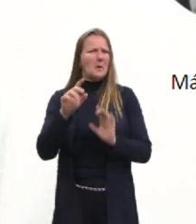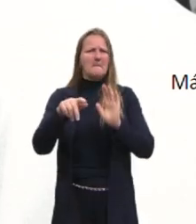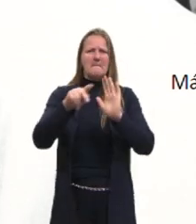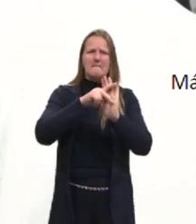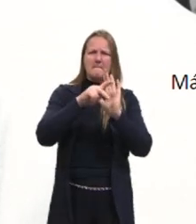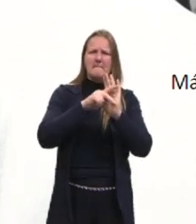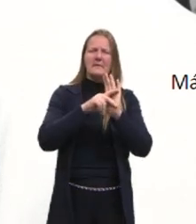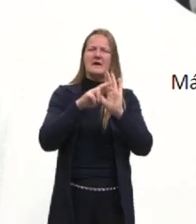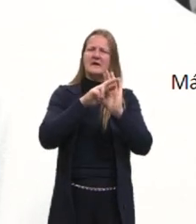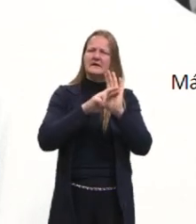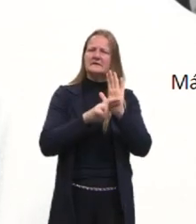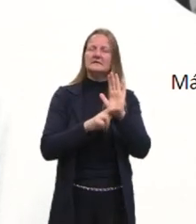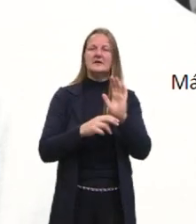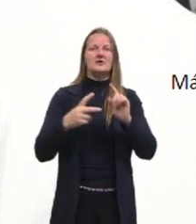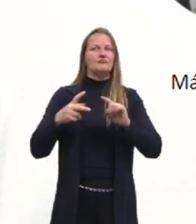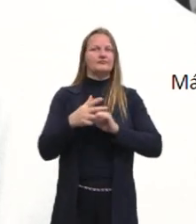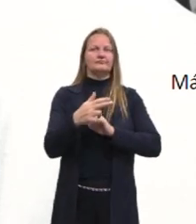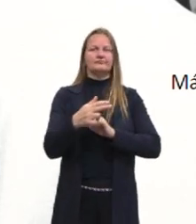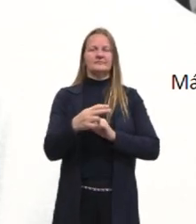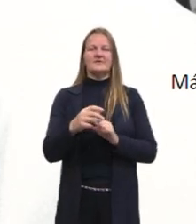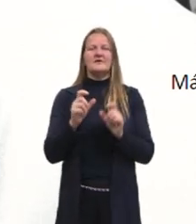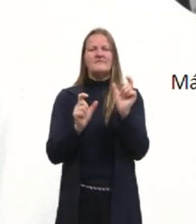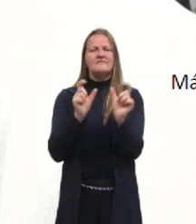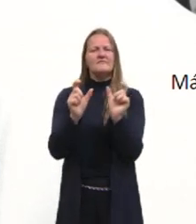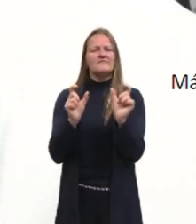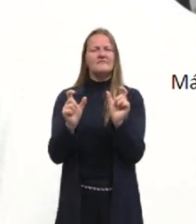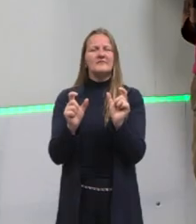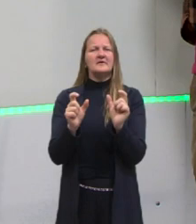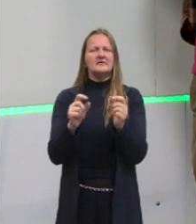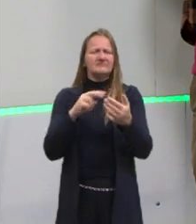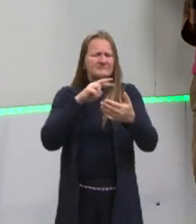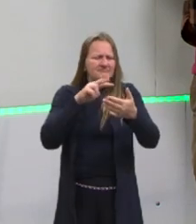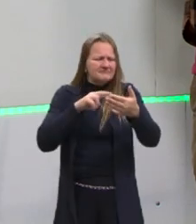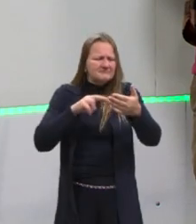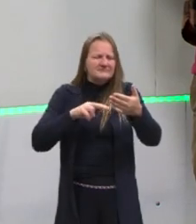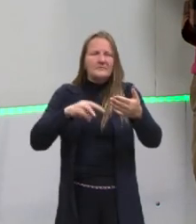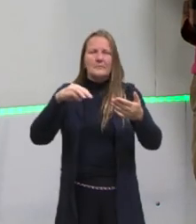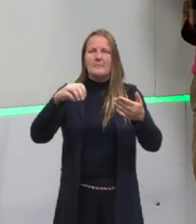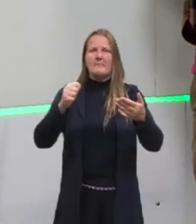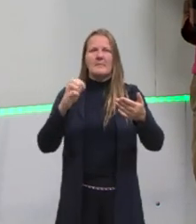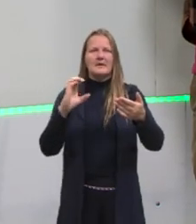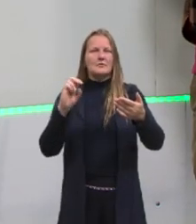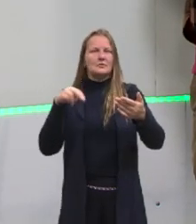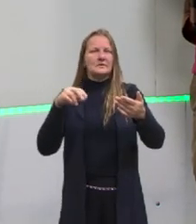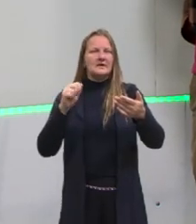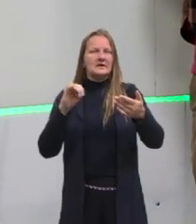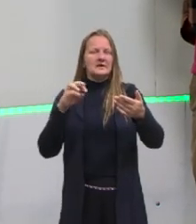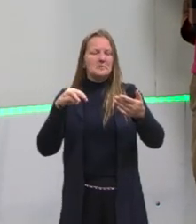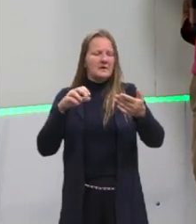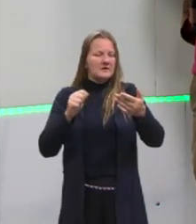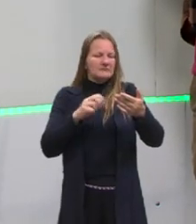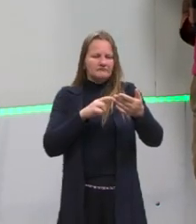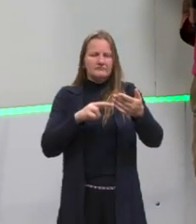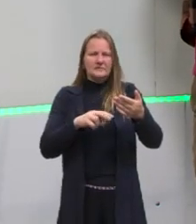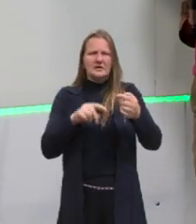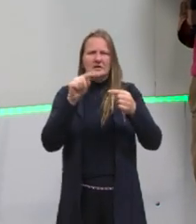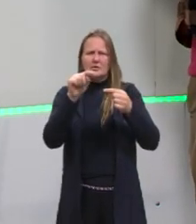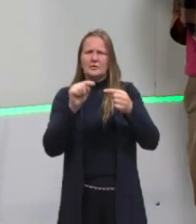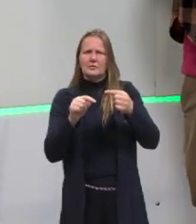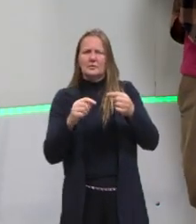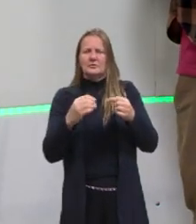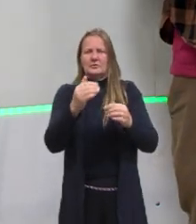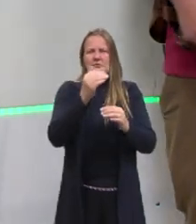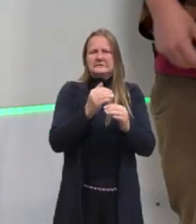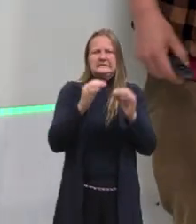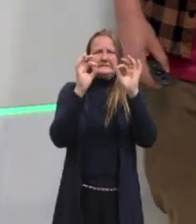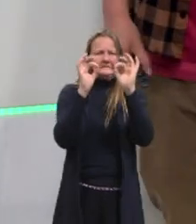Ele corta isso. Então, você vai encontrar, às vezes, as pessoas têm dificuldade de lhe Macunaíma, porque você não consegue encontrar, por exemplo, dois pontos, nova linha,